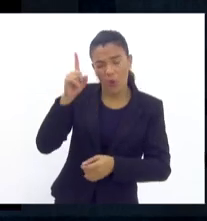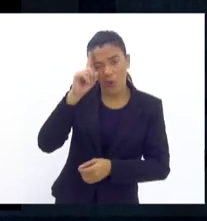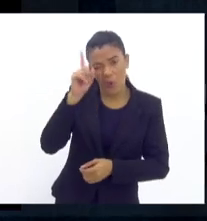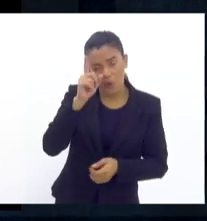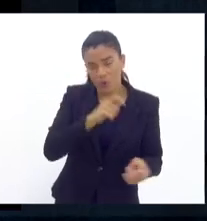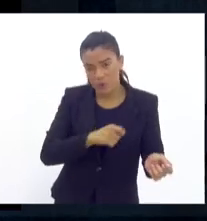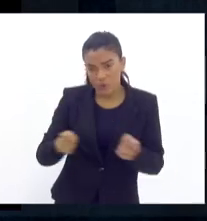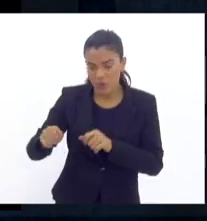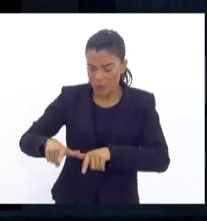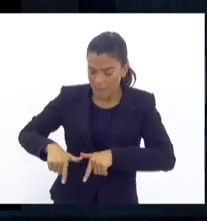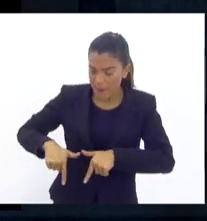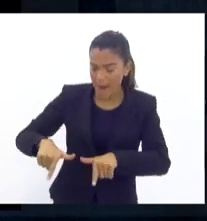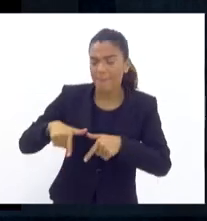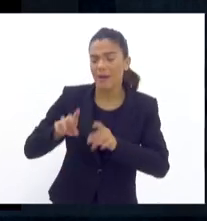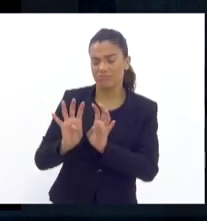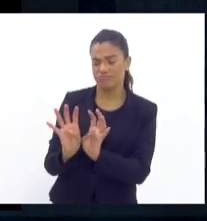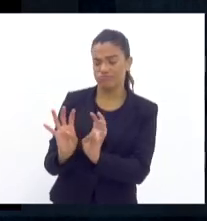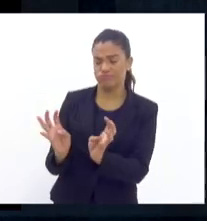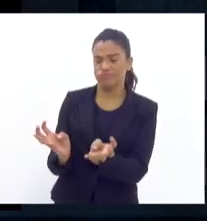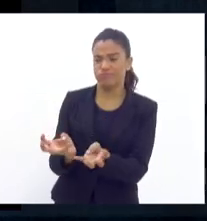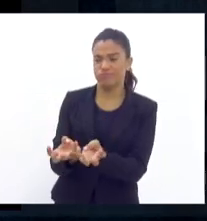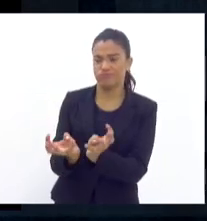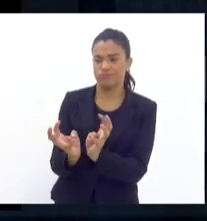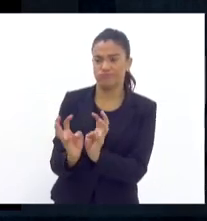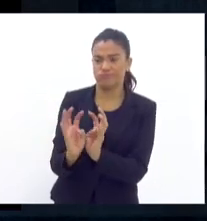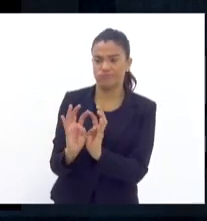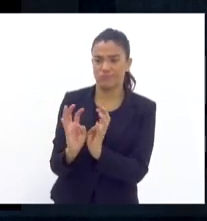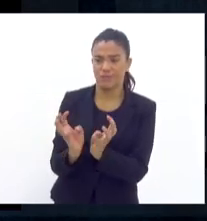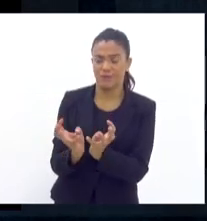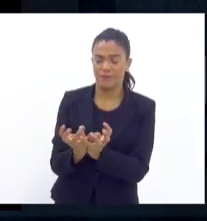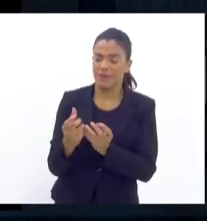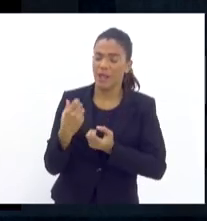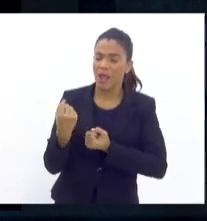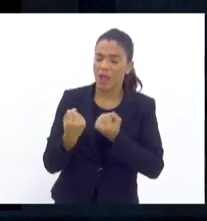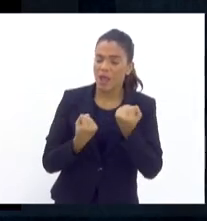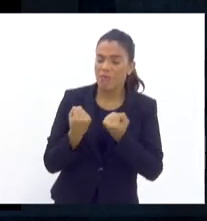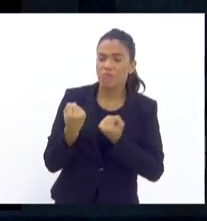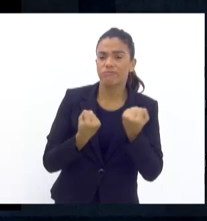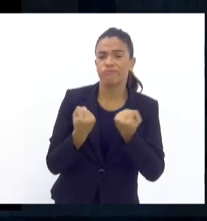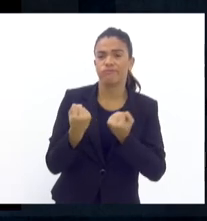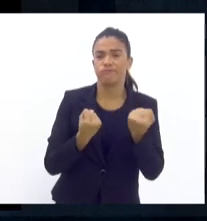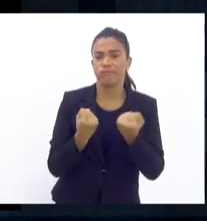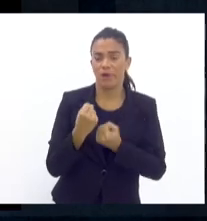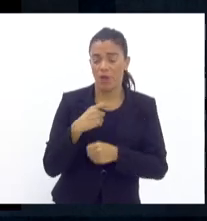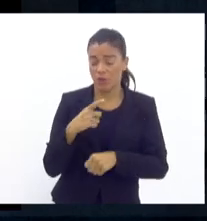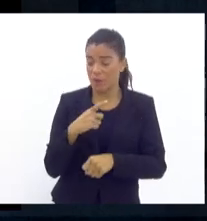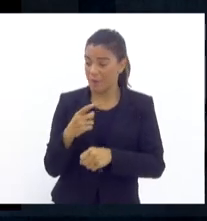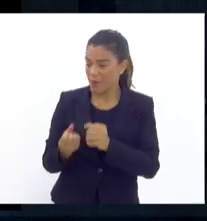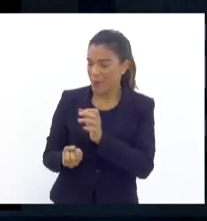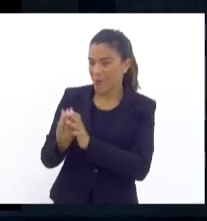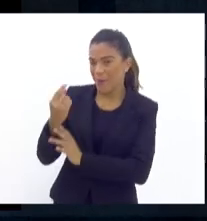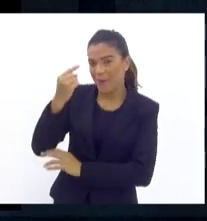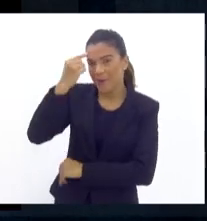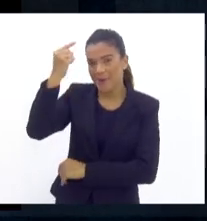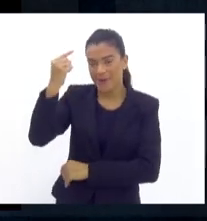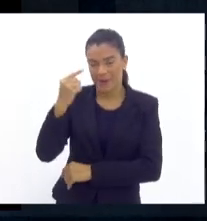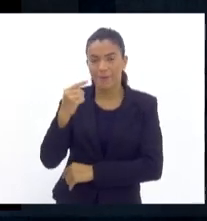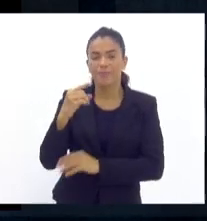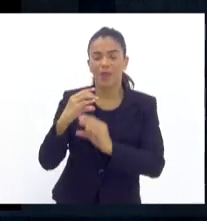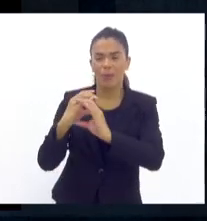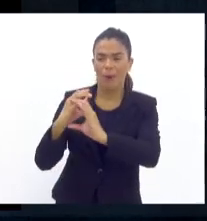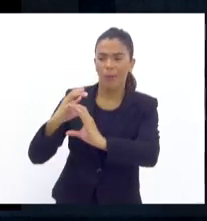operações cerco, eu uso os blindados, uso as viaturas, eu criei o Patamo Carga, que é uma viatura